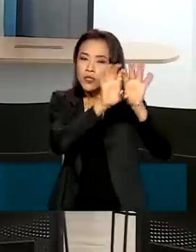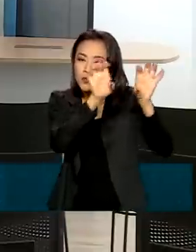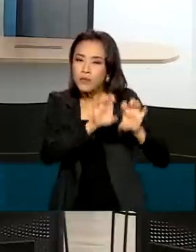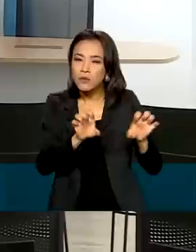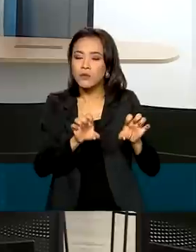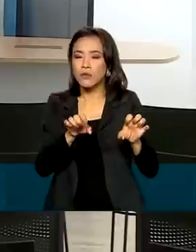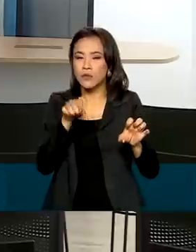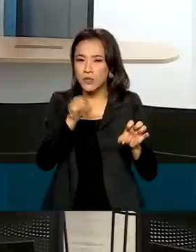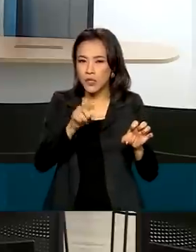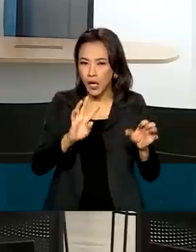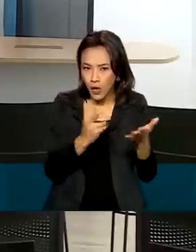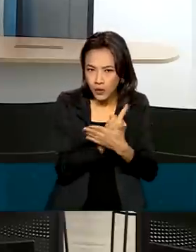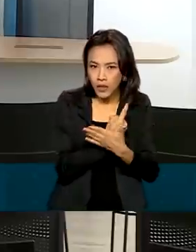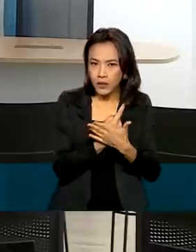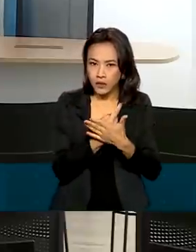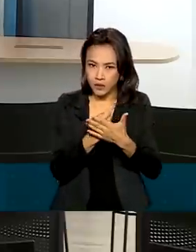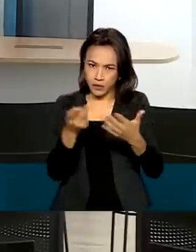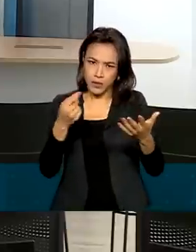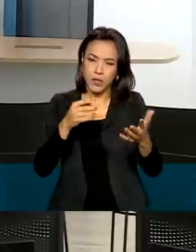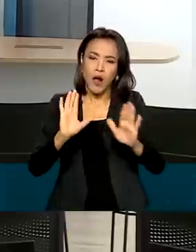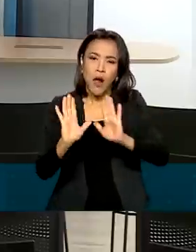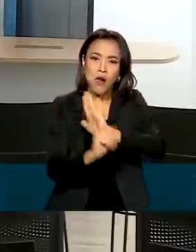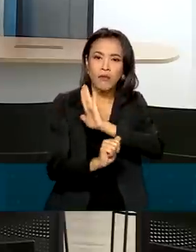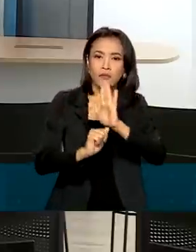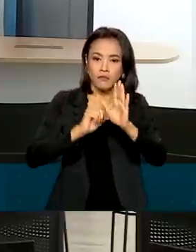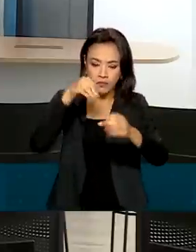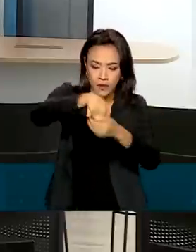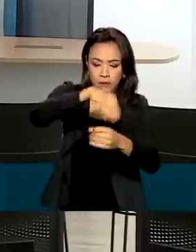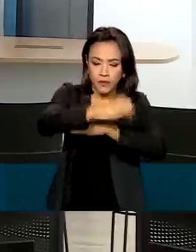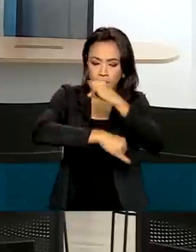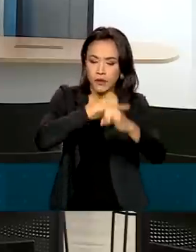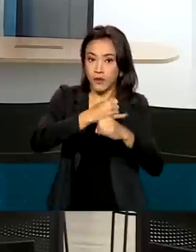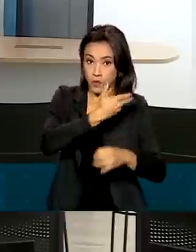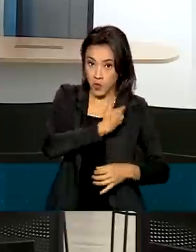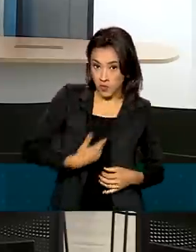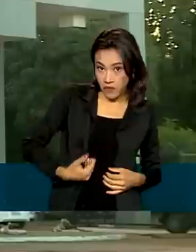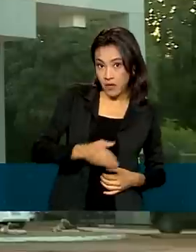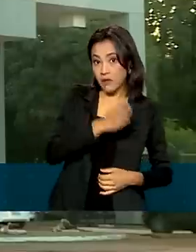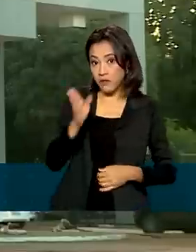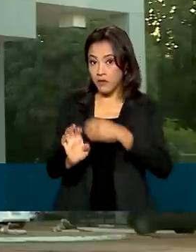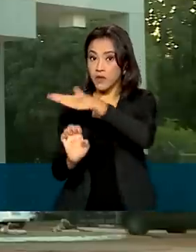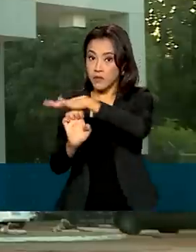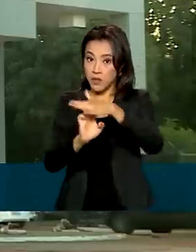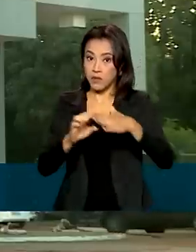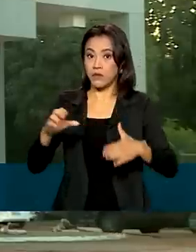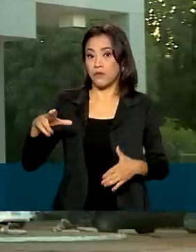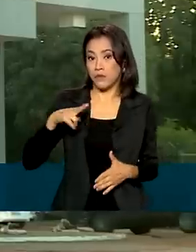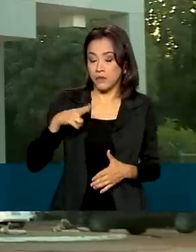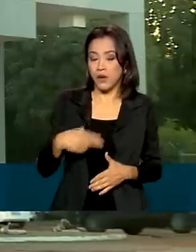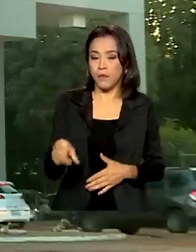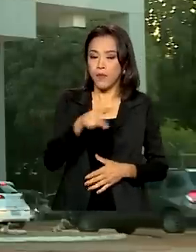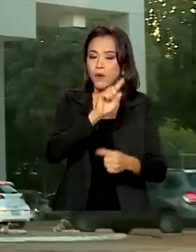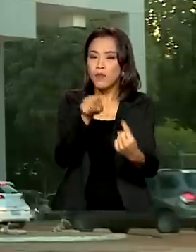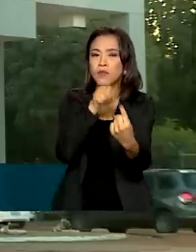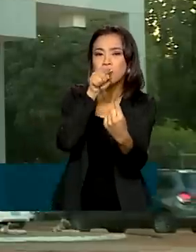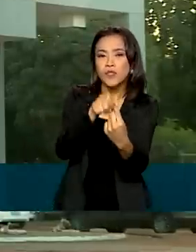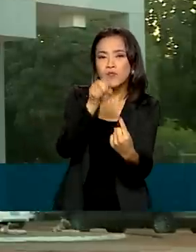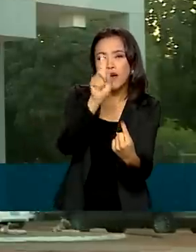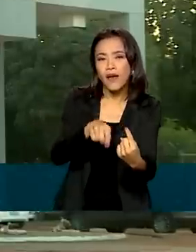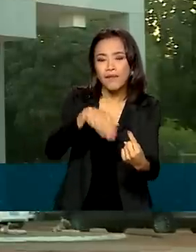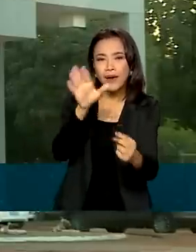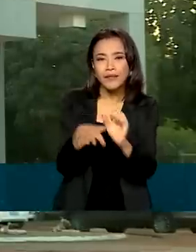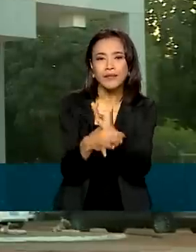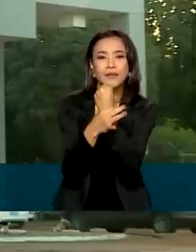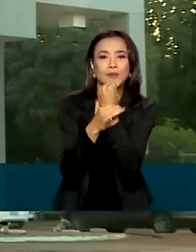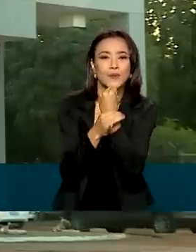de forma cibernética no mundo virtual, tanto órgãos públicos quanto empresas privadas. A ideia é tornar o ambiente virtual mais seguro